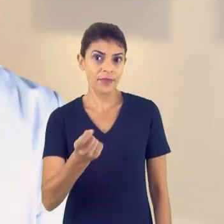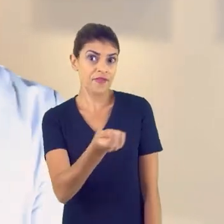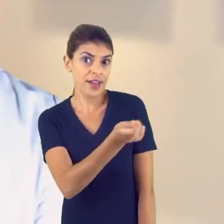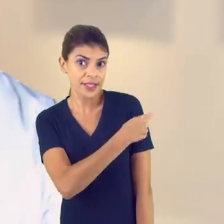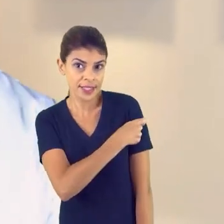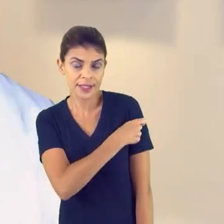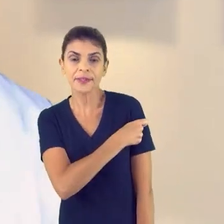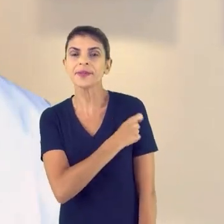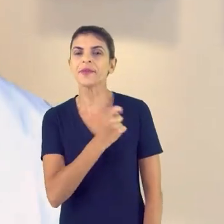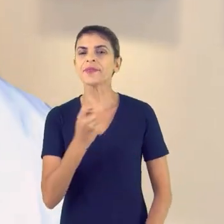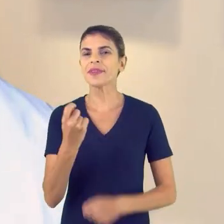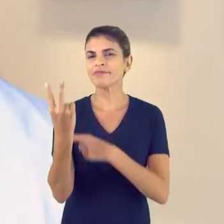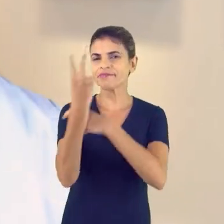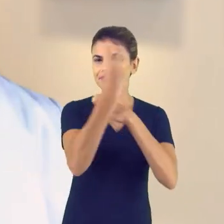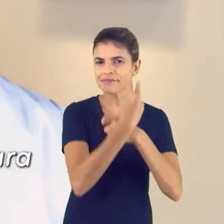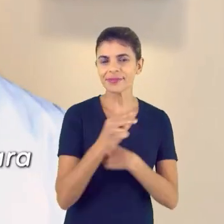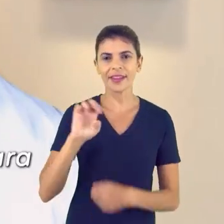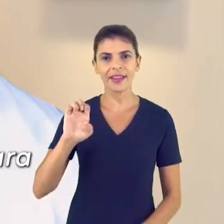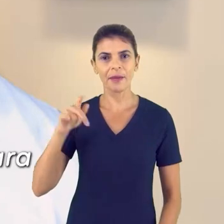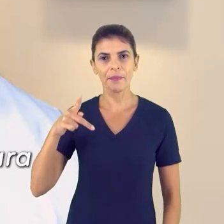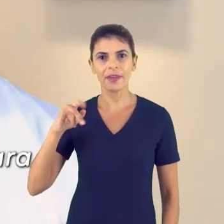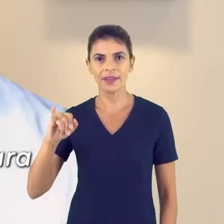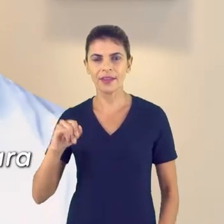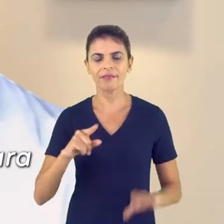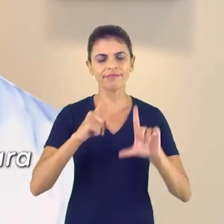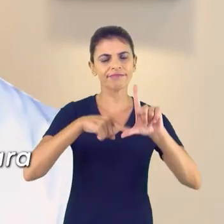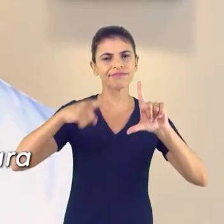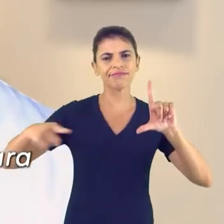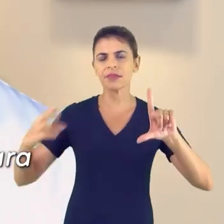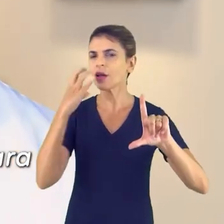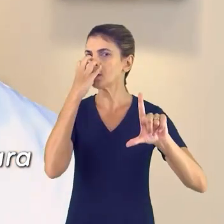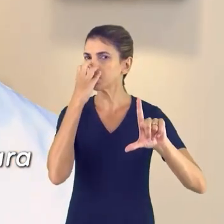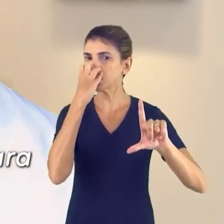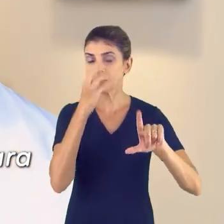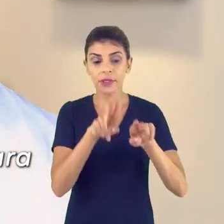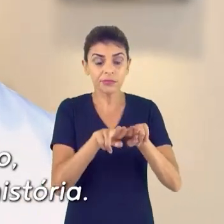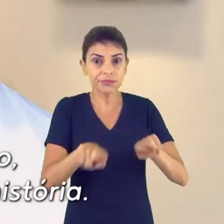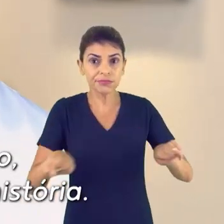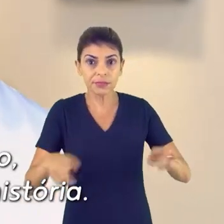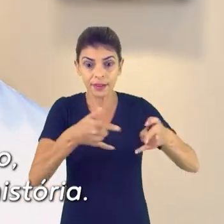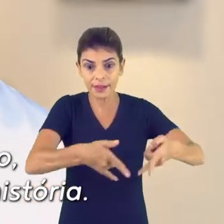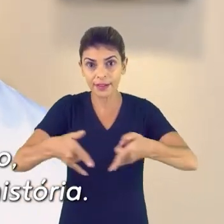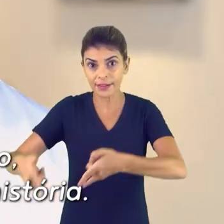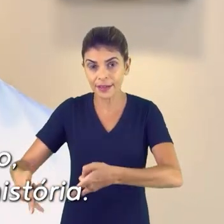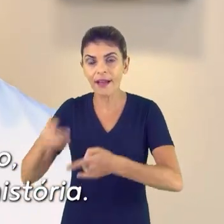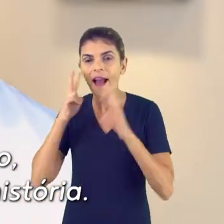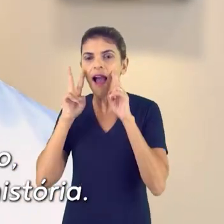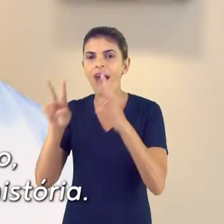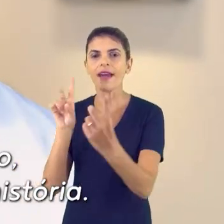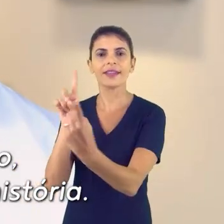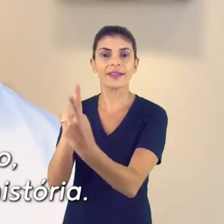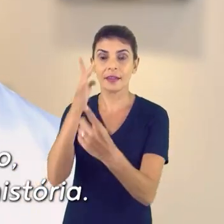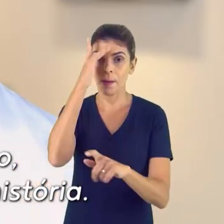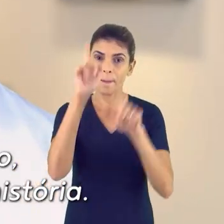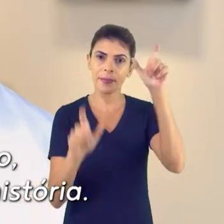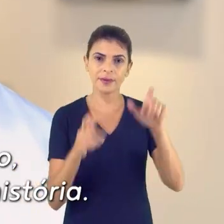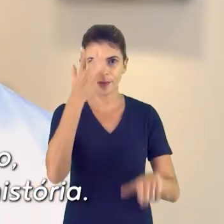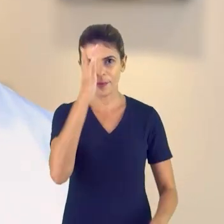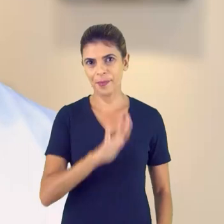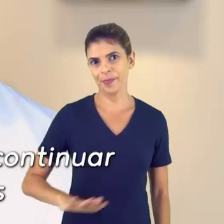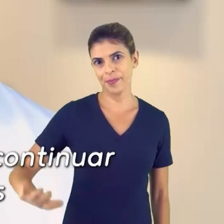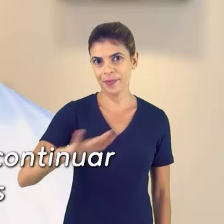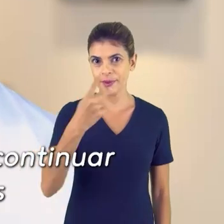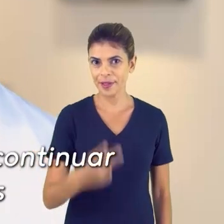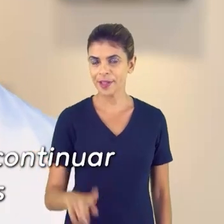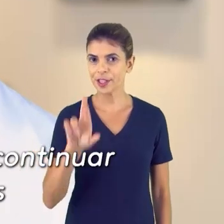os equipamentos de proteção individual, os respiradores, os leitos, para atender a população do Estado do Rio de Janeiro, o momento mais difícil da sua